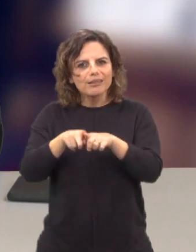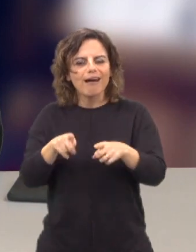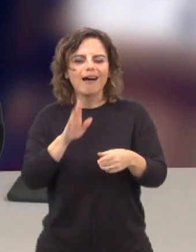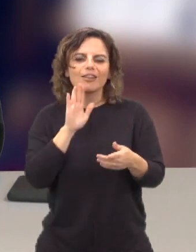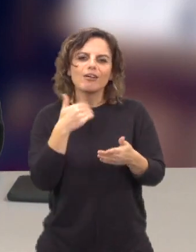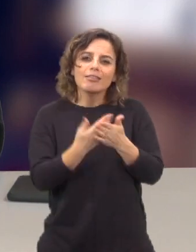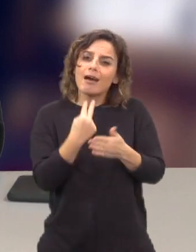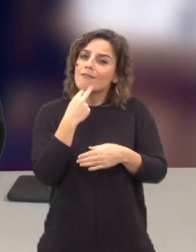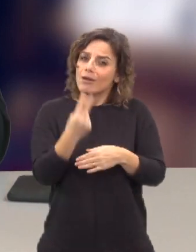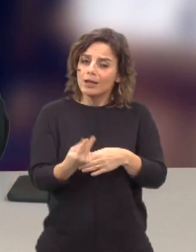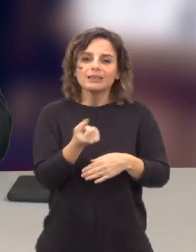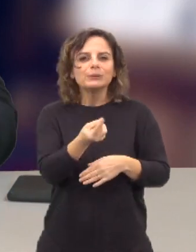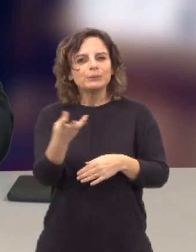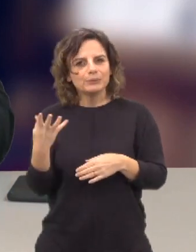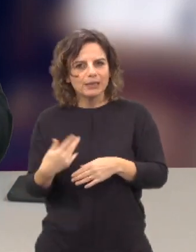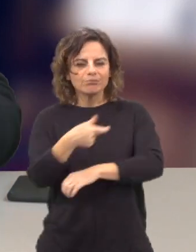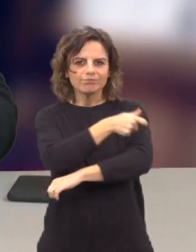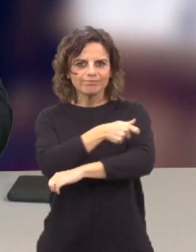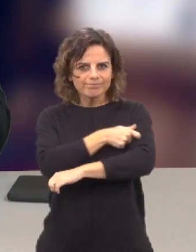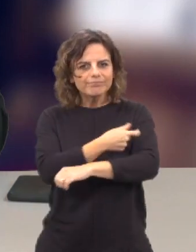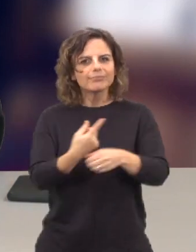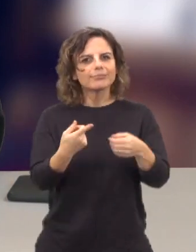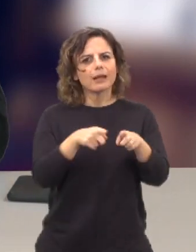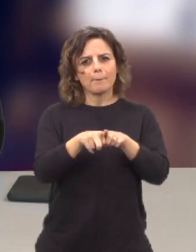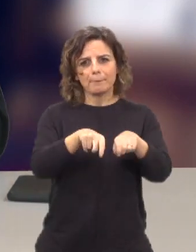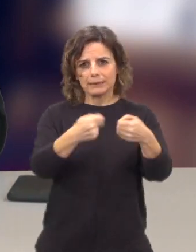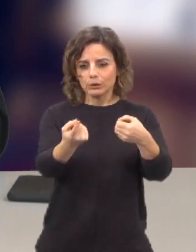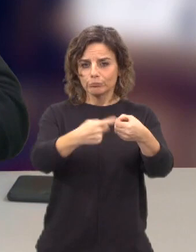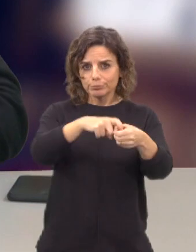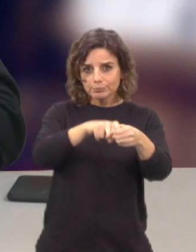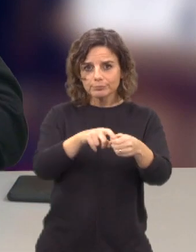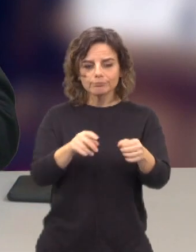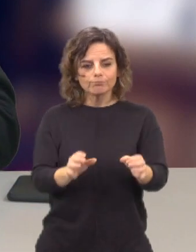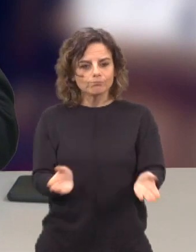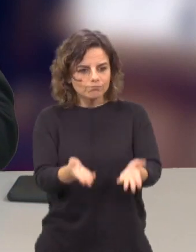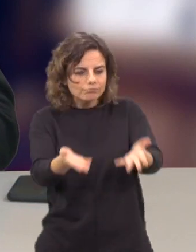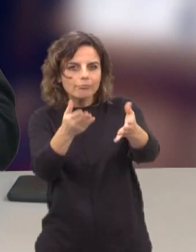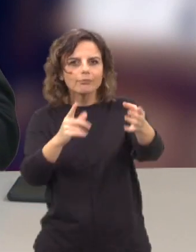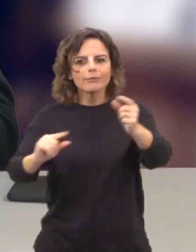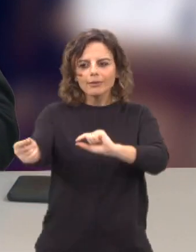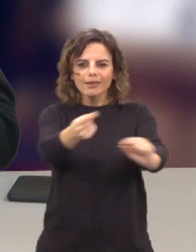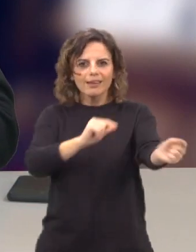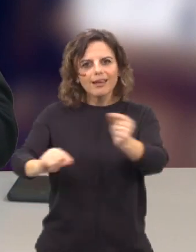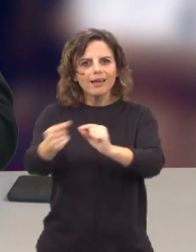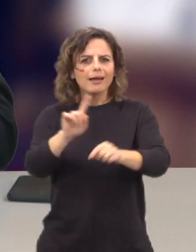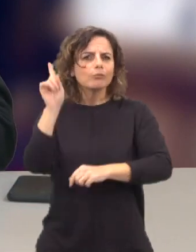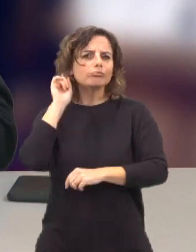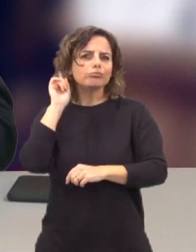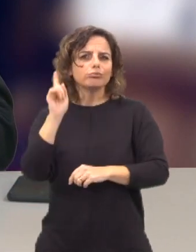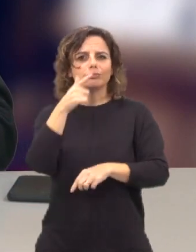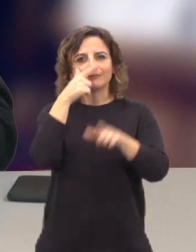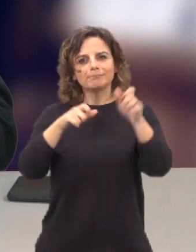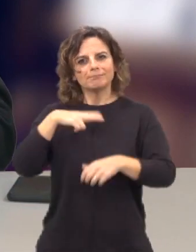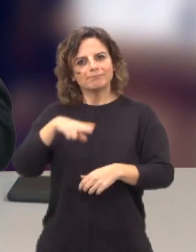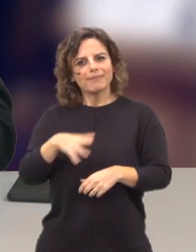Damos voz a muitos representantes partidários. Colocámos-los em debate e isso é importante. Os